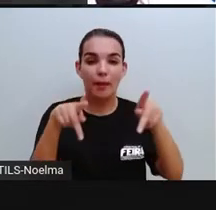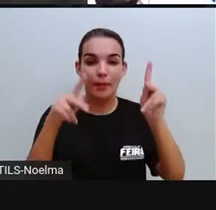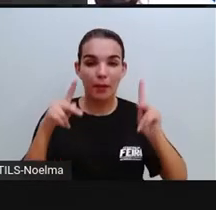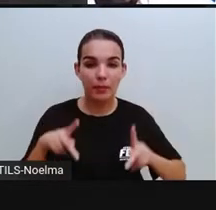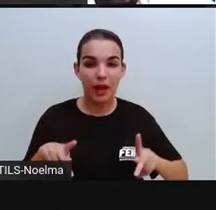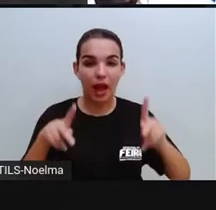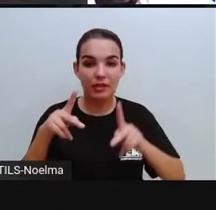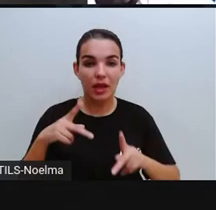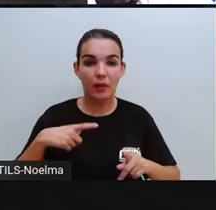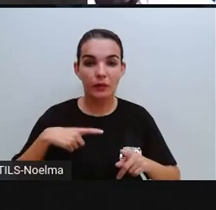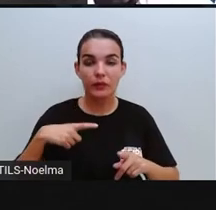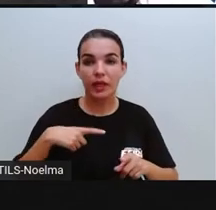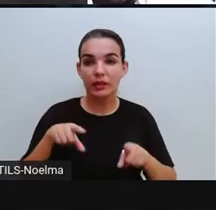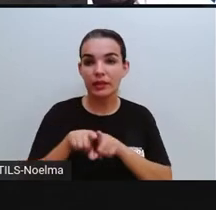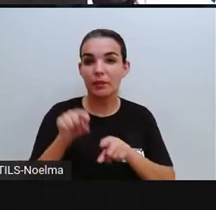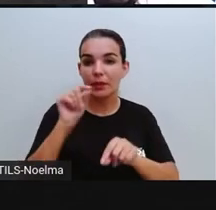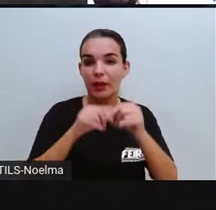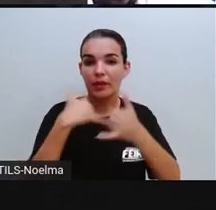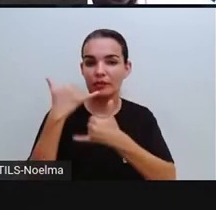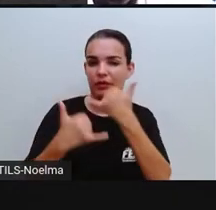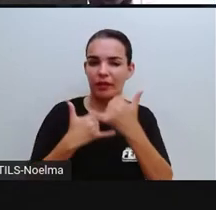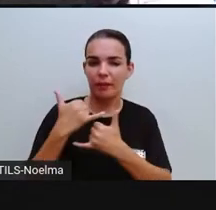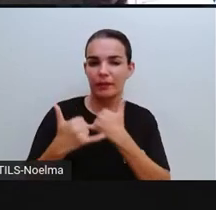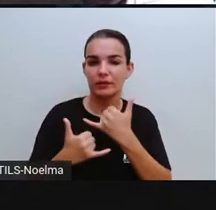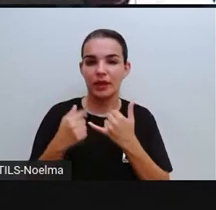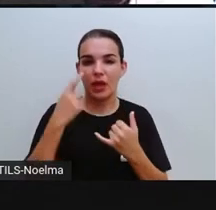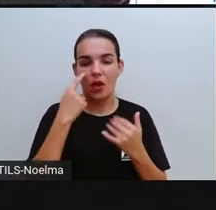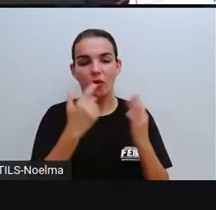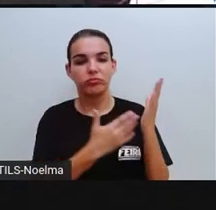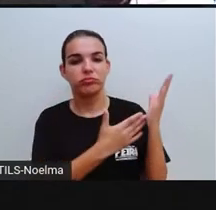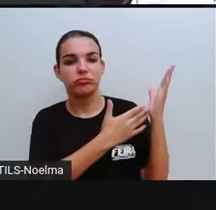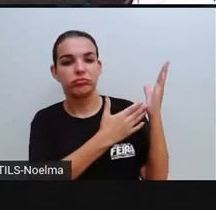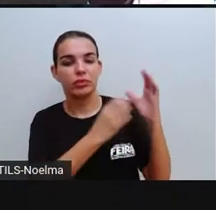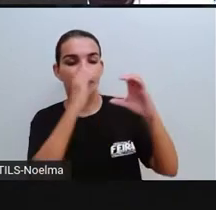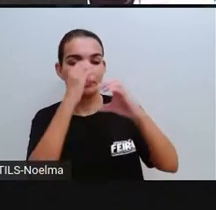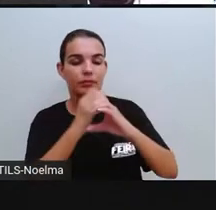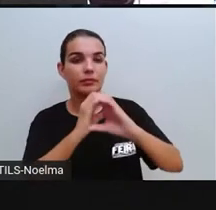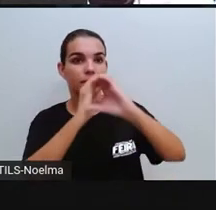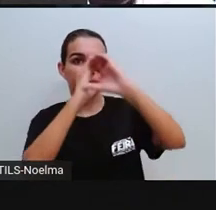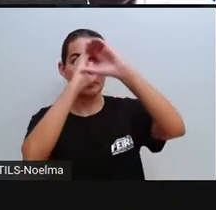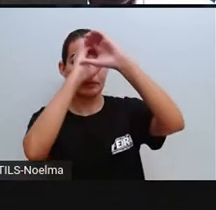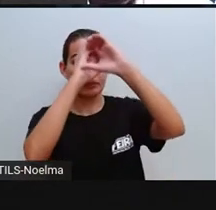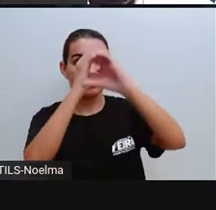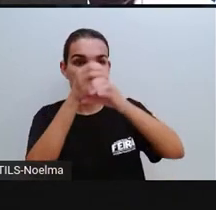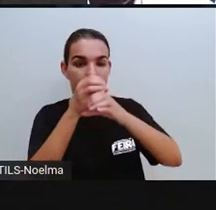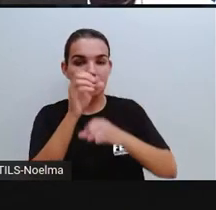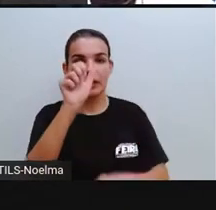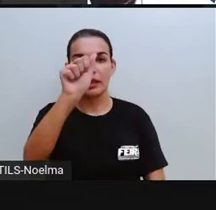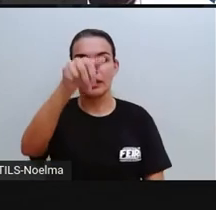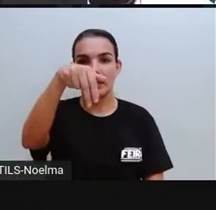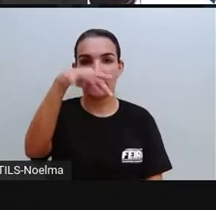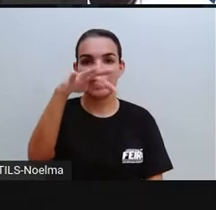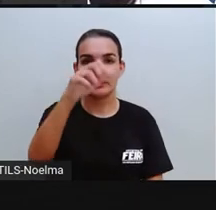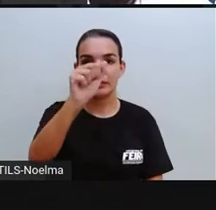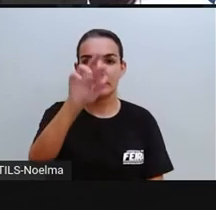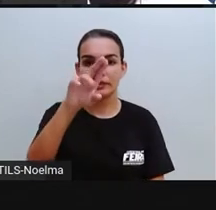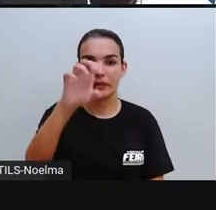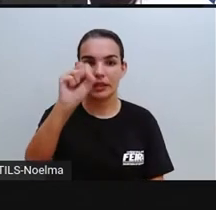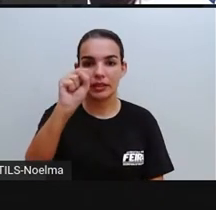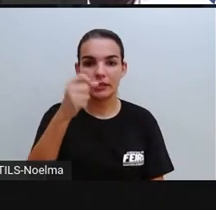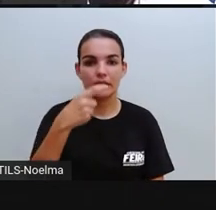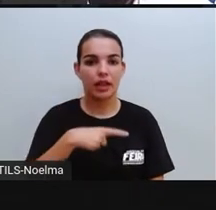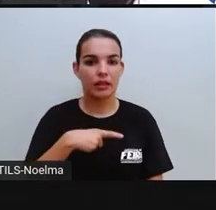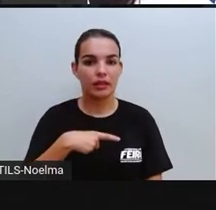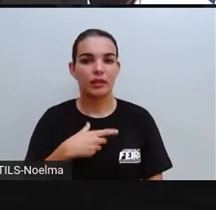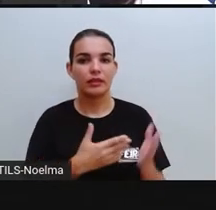tem aqui, ó, o Observatório Antares, tá? A gente tem ali o Museu de Feira de Santana.